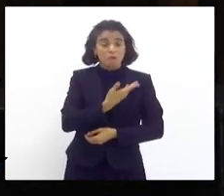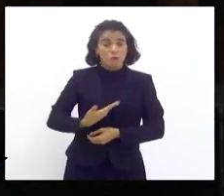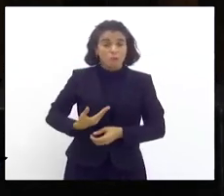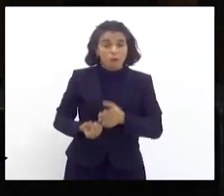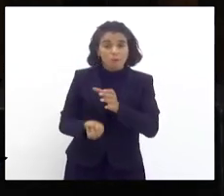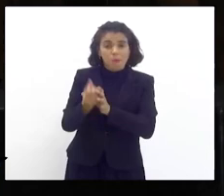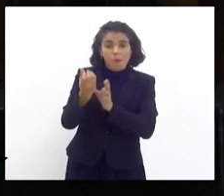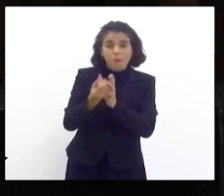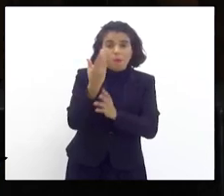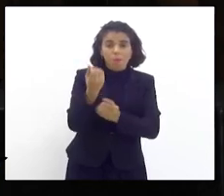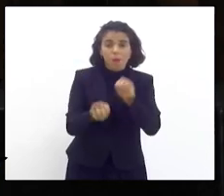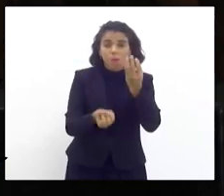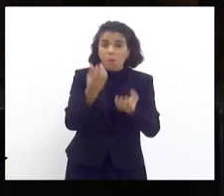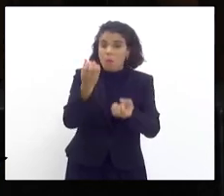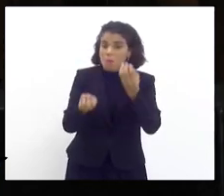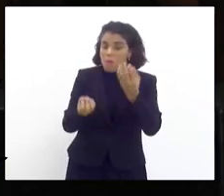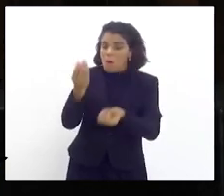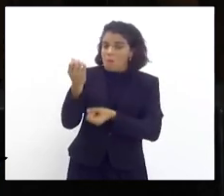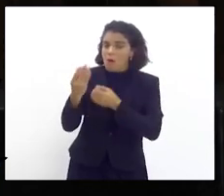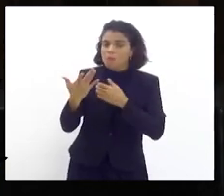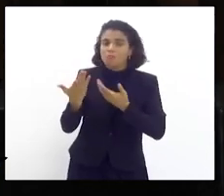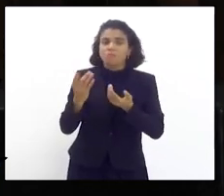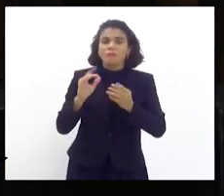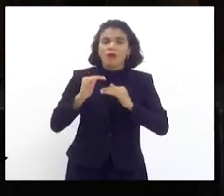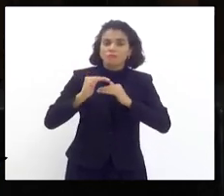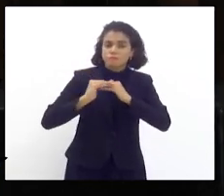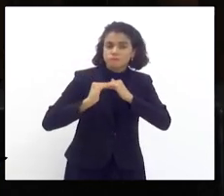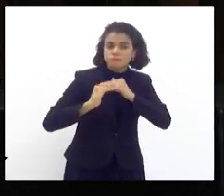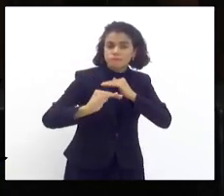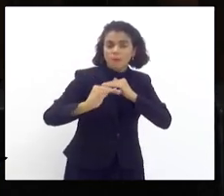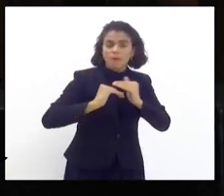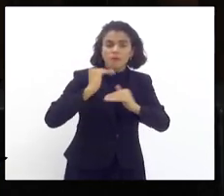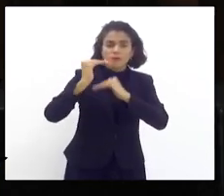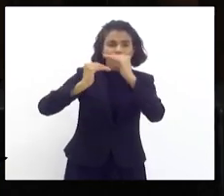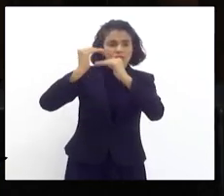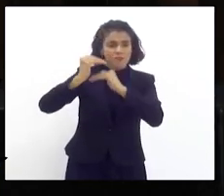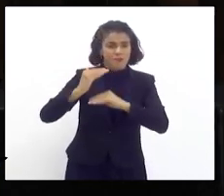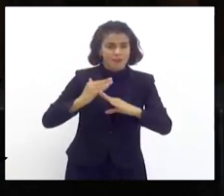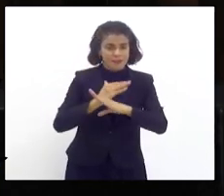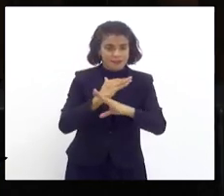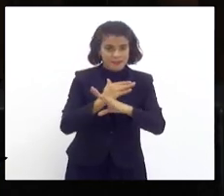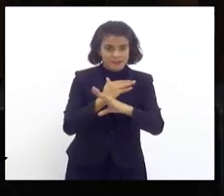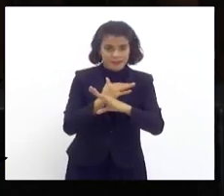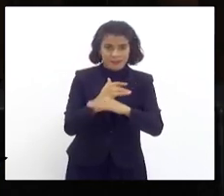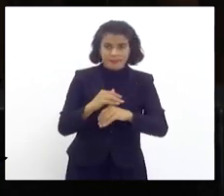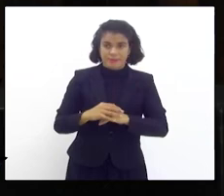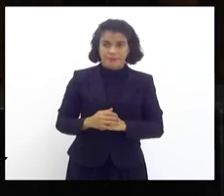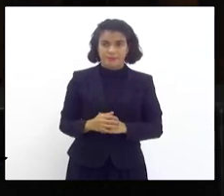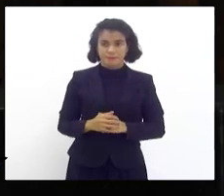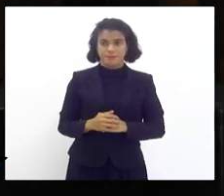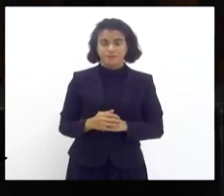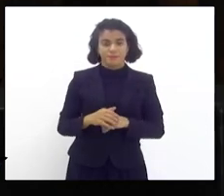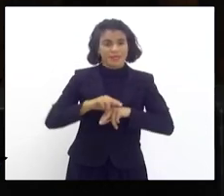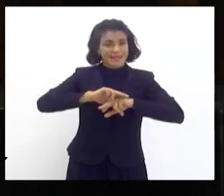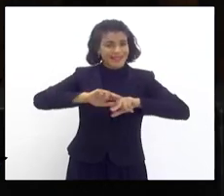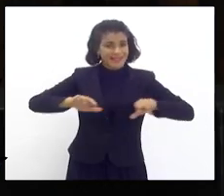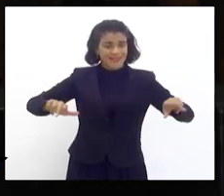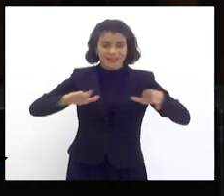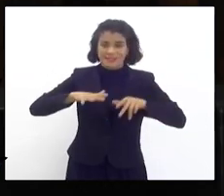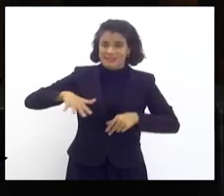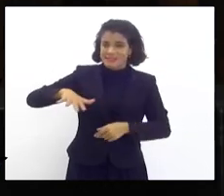em prática para pavimentar um caminho de desenvolvimento da cidade em múltiplas áreas.